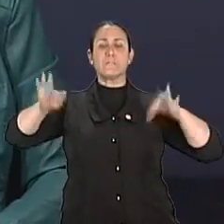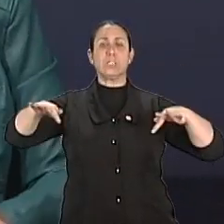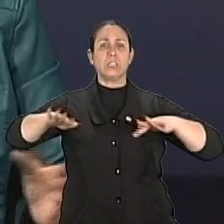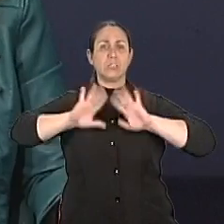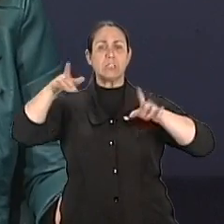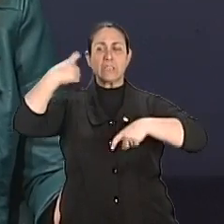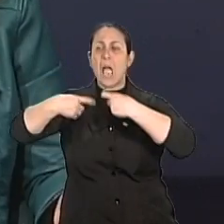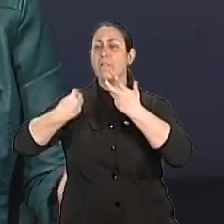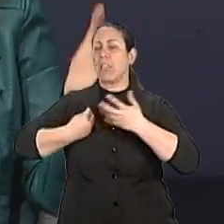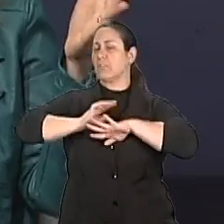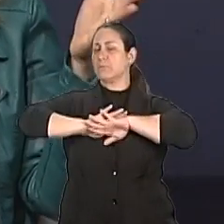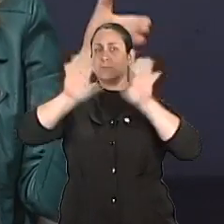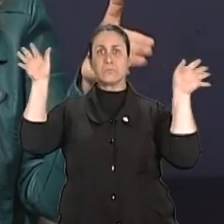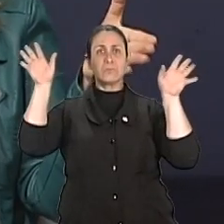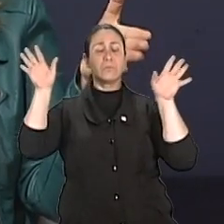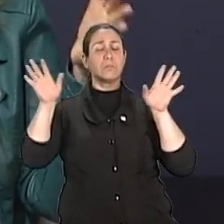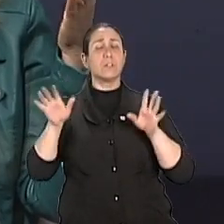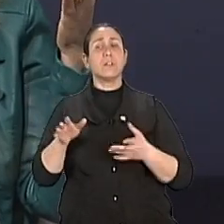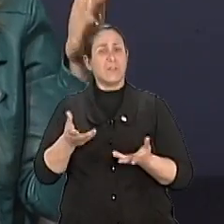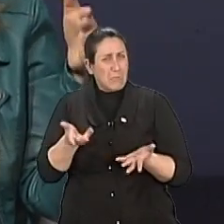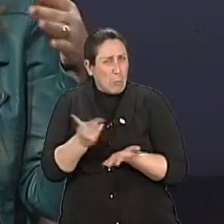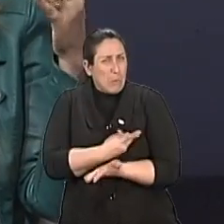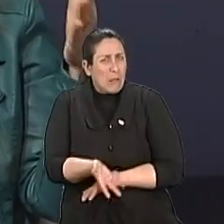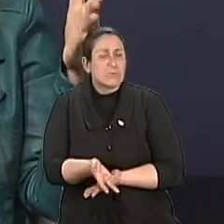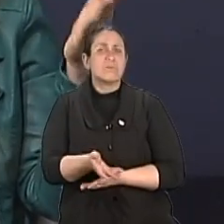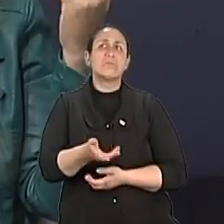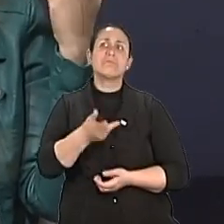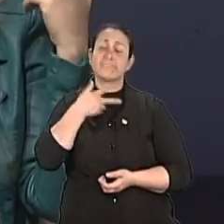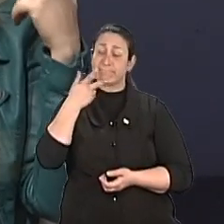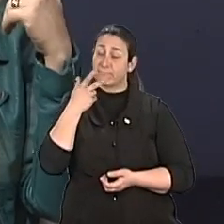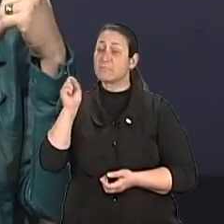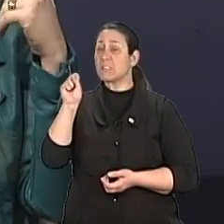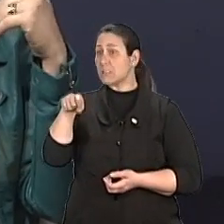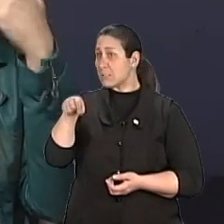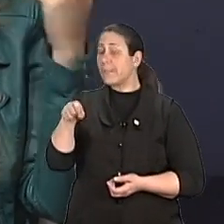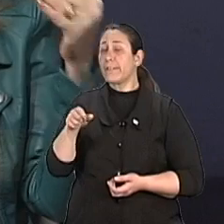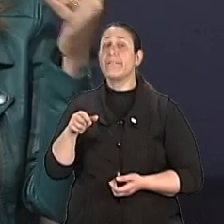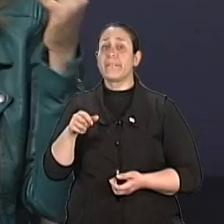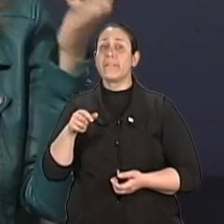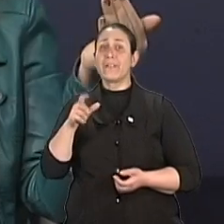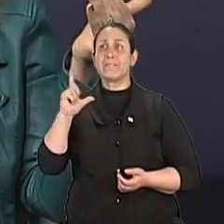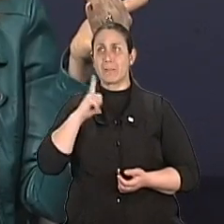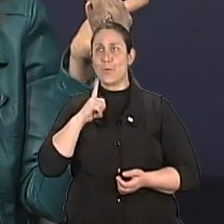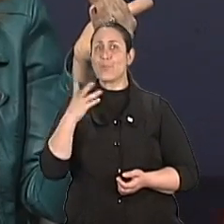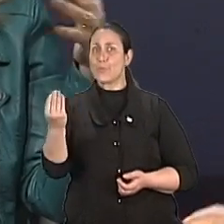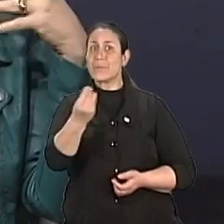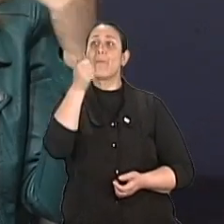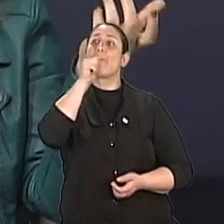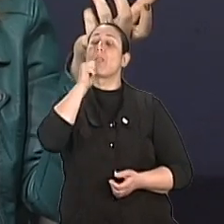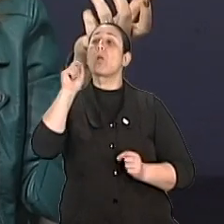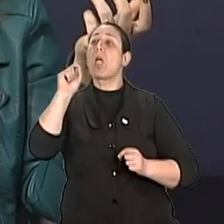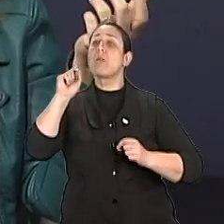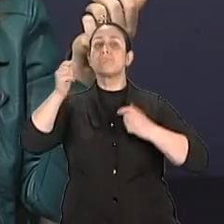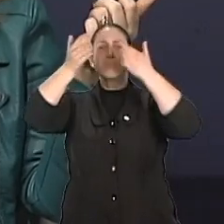aí tu entra numa questão assim, que muitas vezes as separações e os divórcios para as mulheres é uma libertação, é